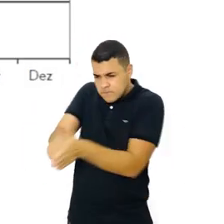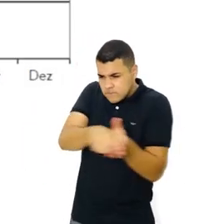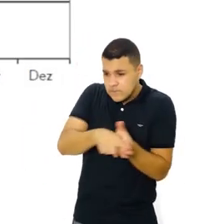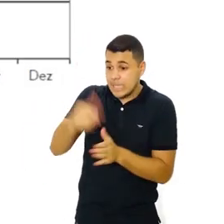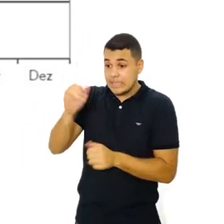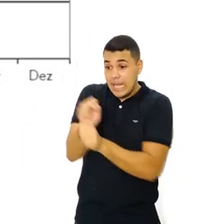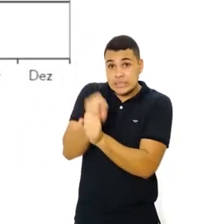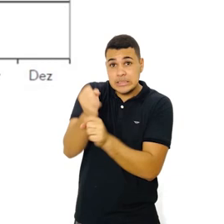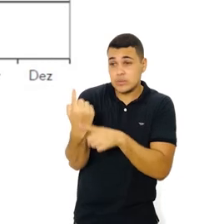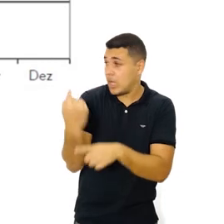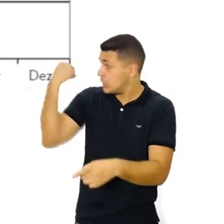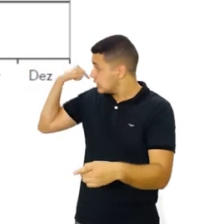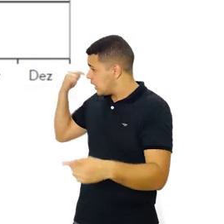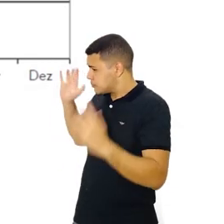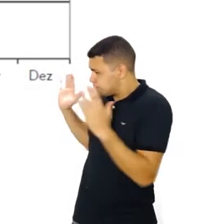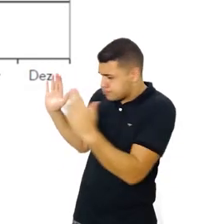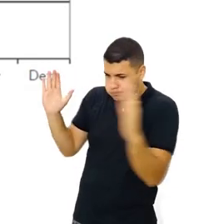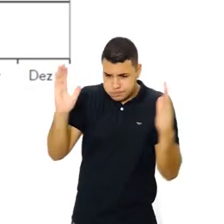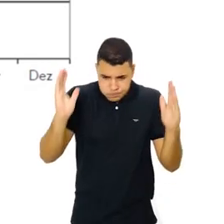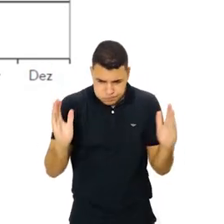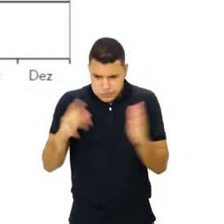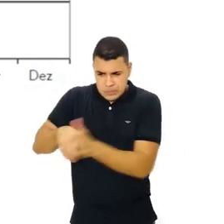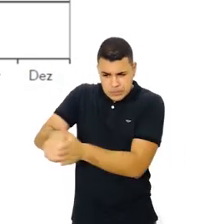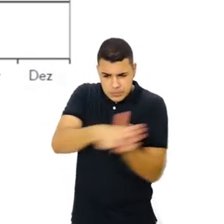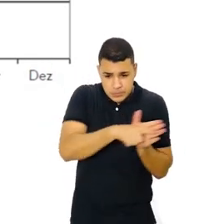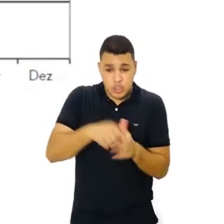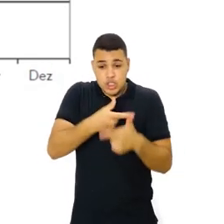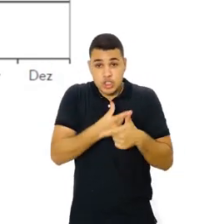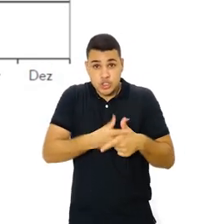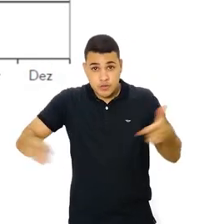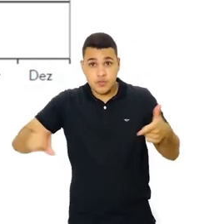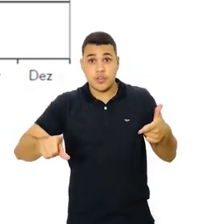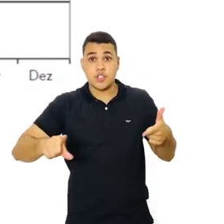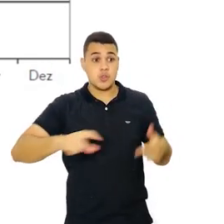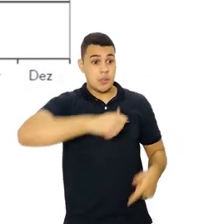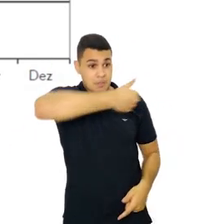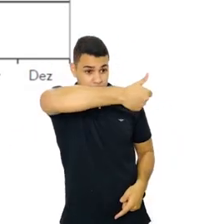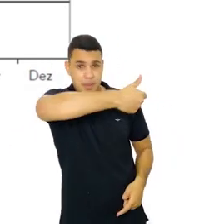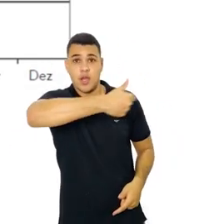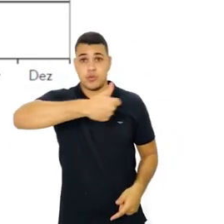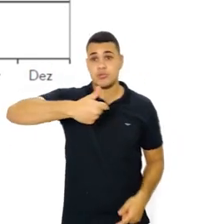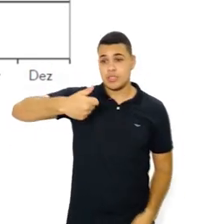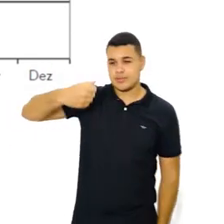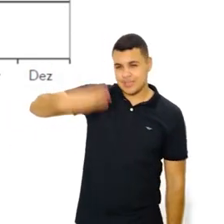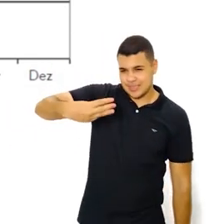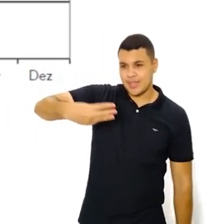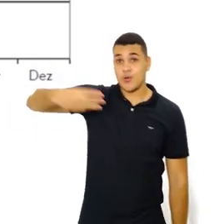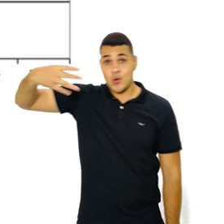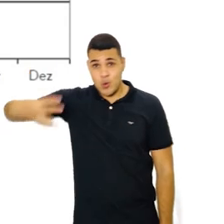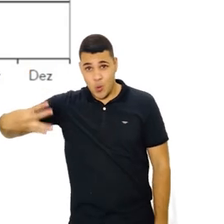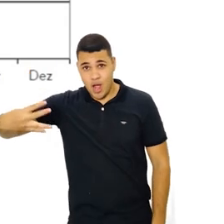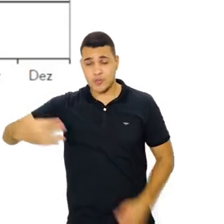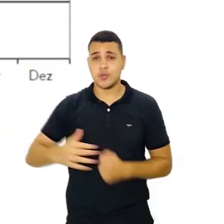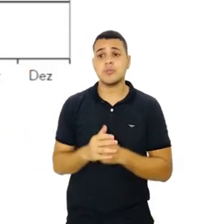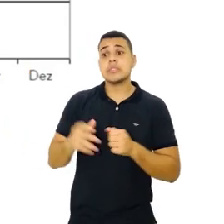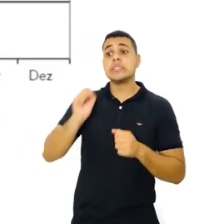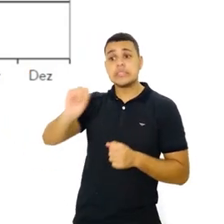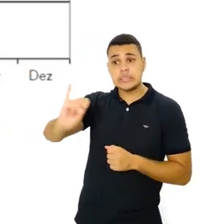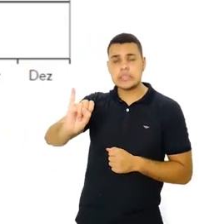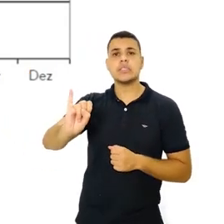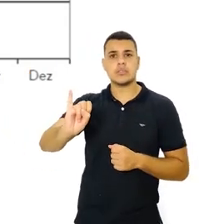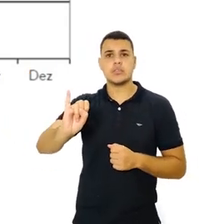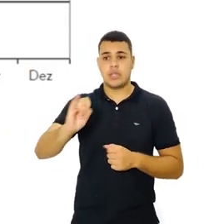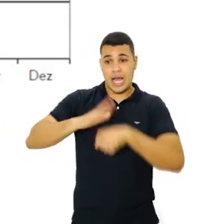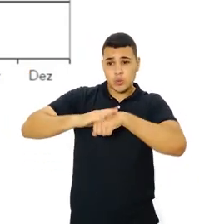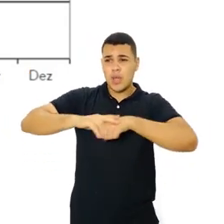quartis, em que a gente ordena os últimos 10 anos e divide os casos em primeiro quartil, mediana